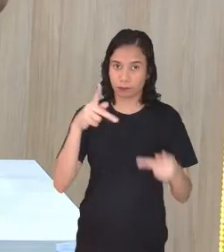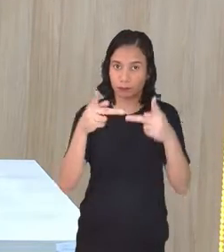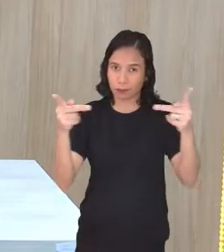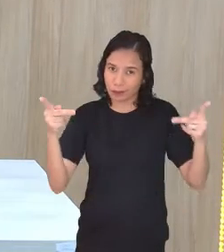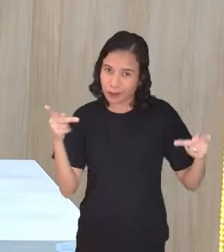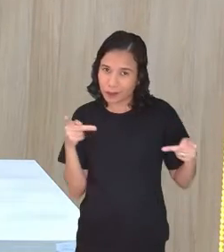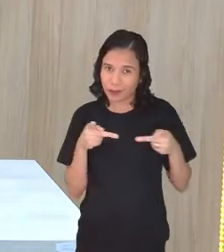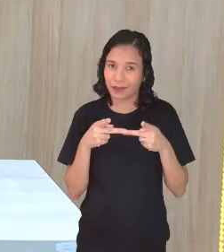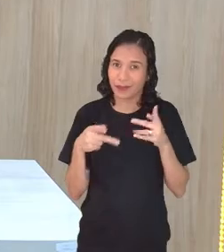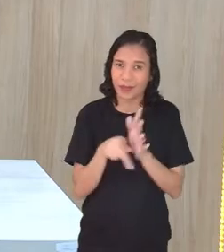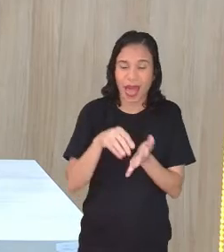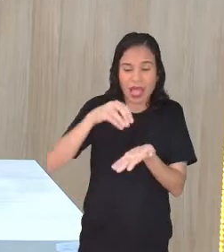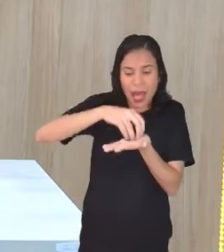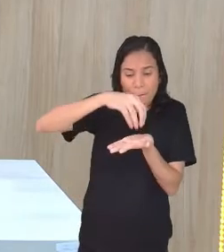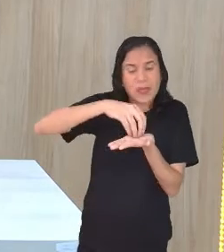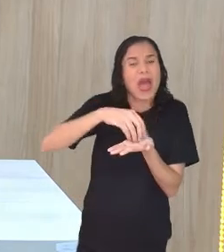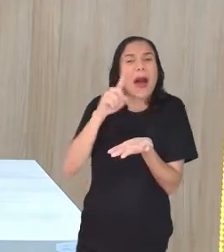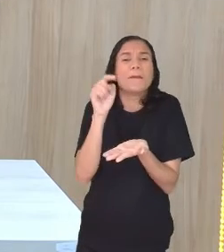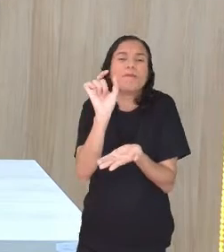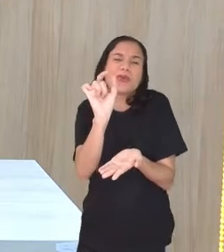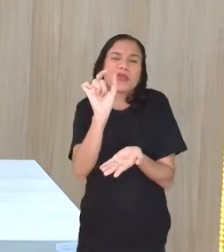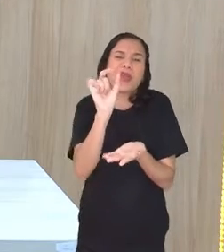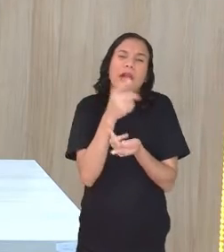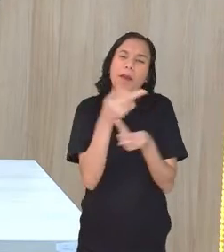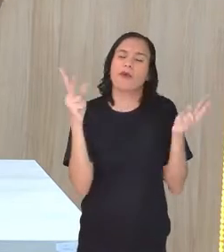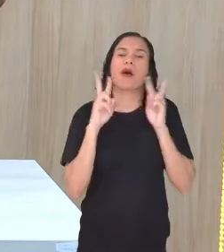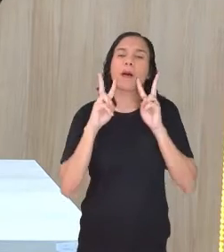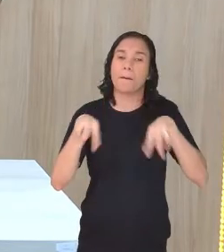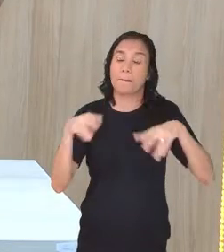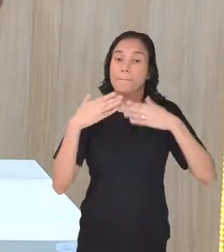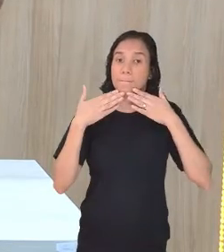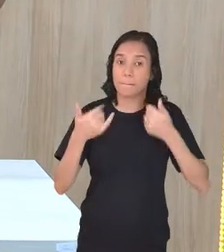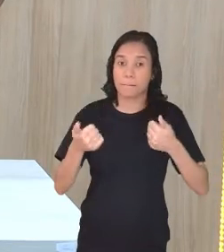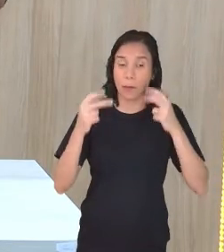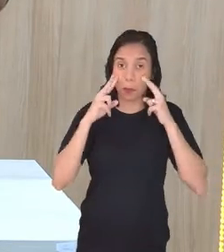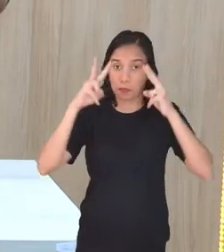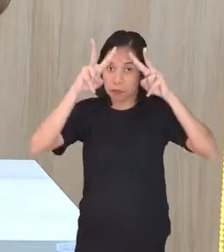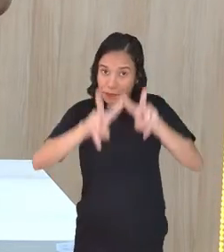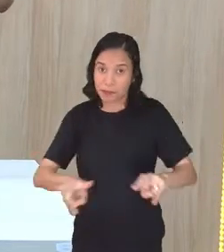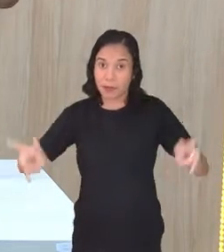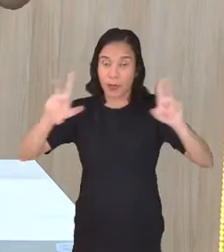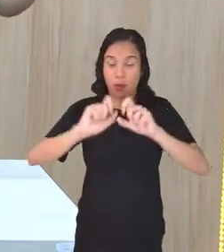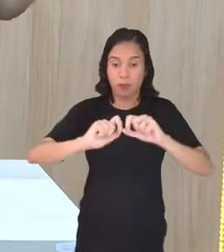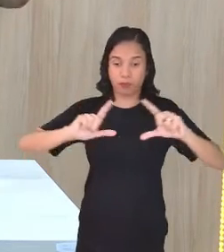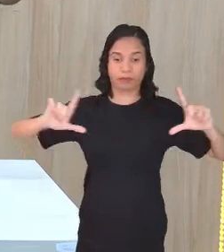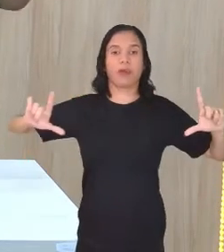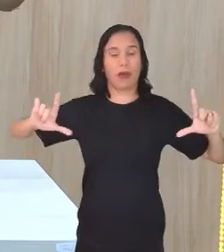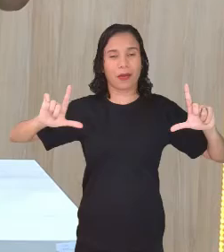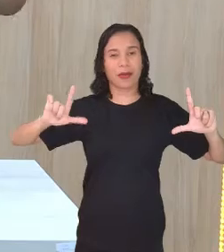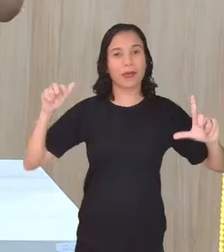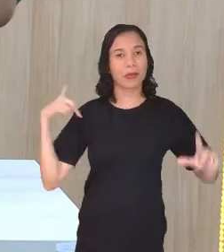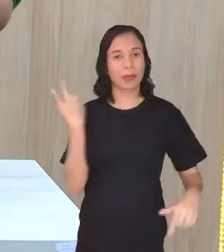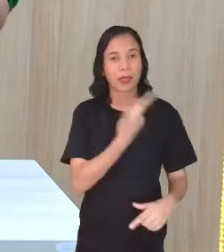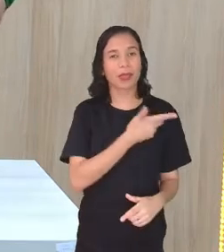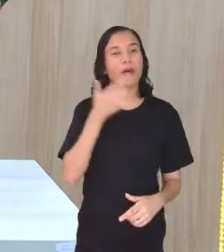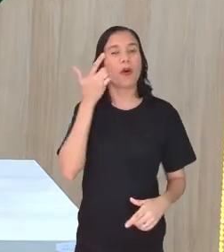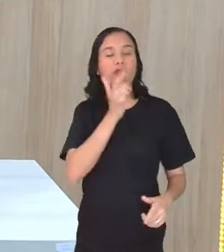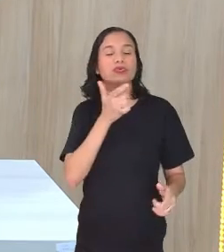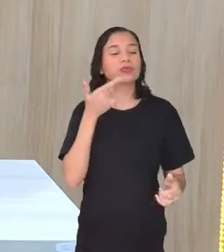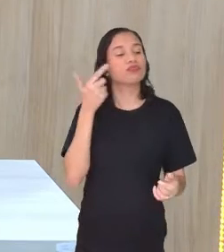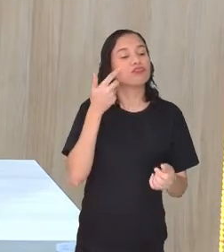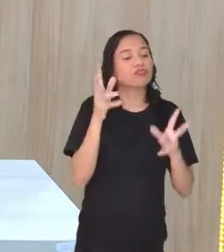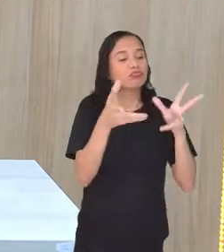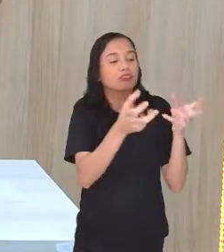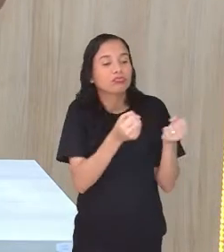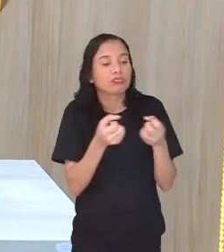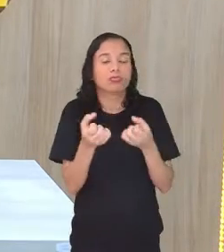sobremesa. As tampinhas que eu tinha eram menores. E para você é melhor fazer uma coisa maior para a gente manipular